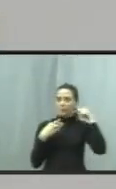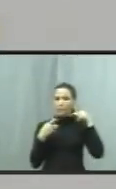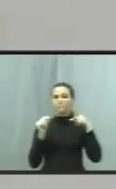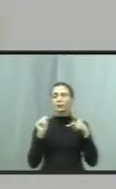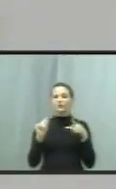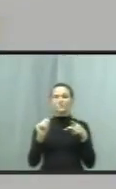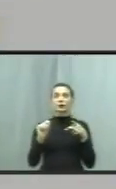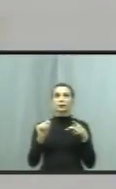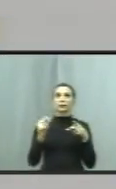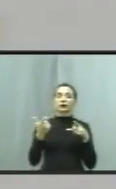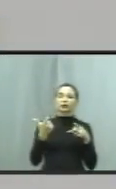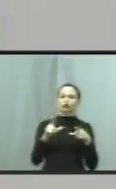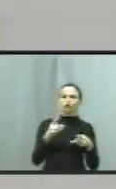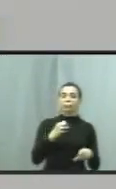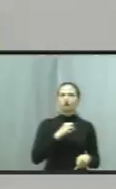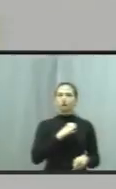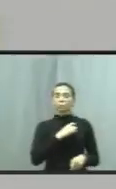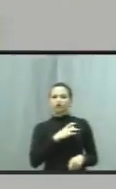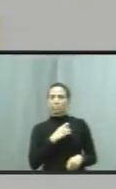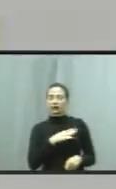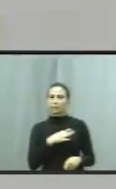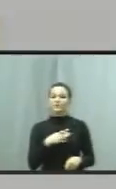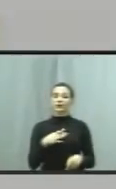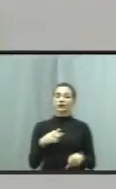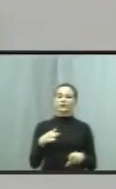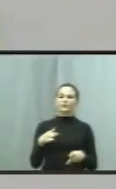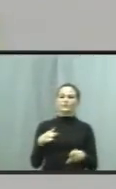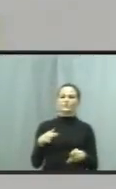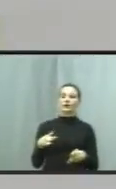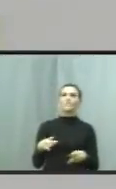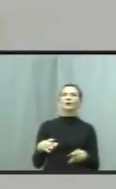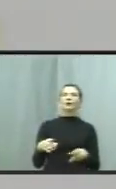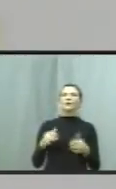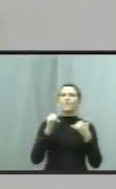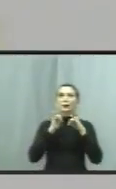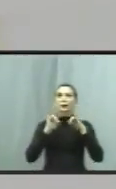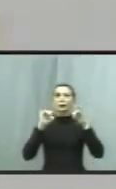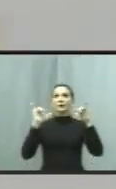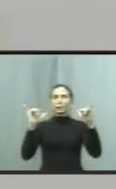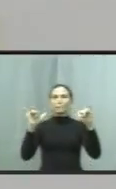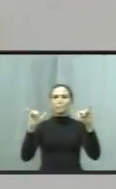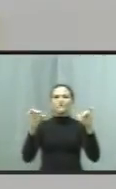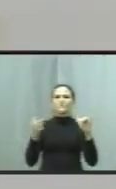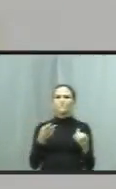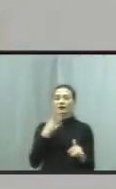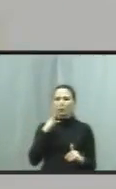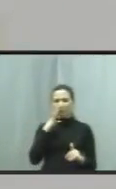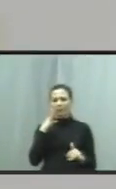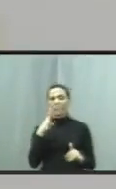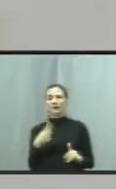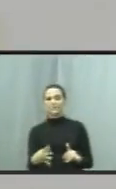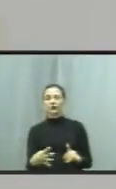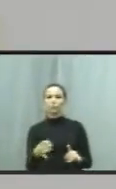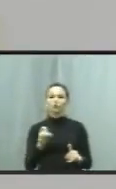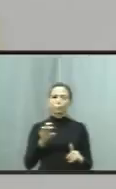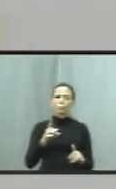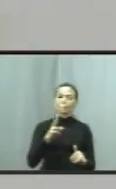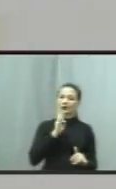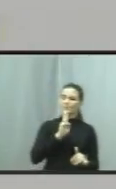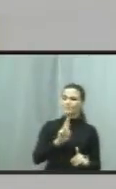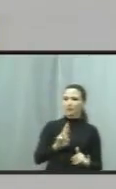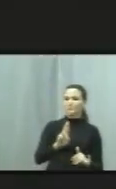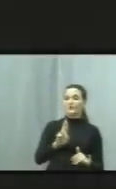que não tem medo, que não tem medo da mídia, porque no momento do julgamento deverá responder somente a Deus.